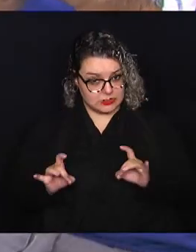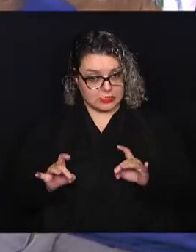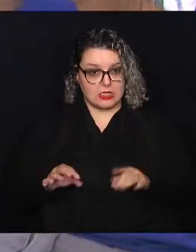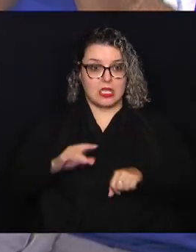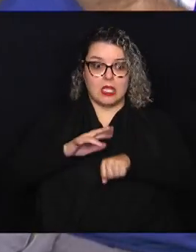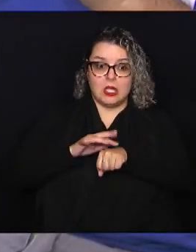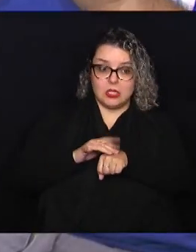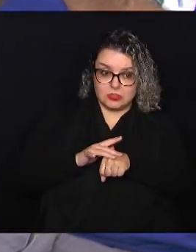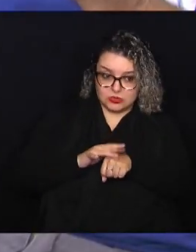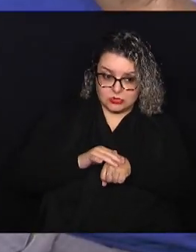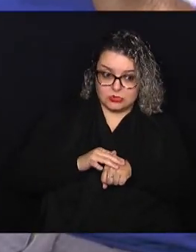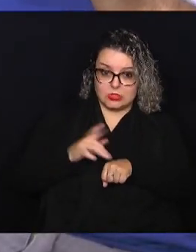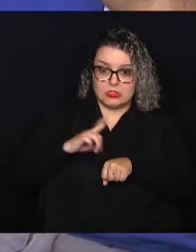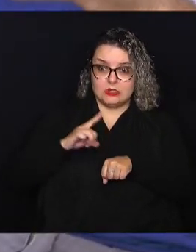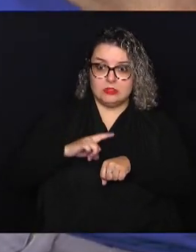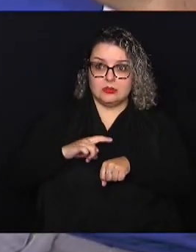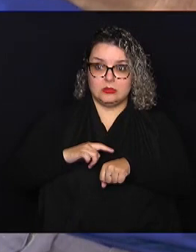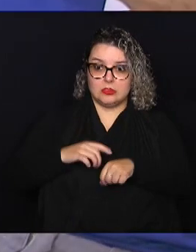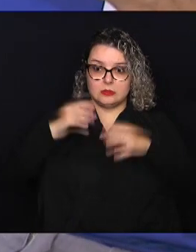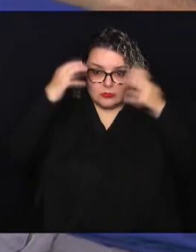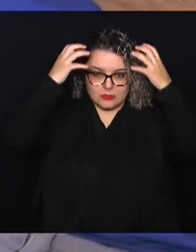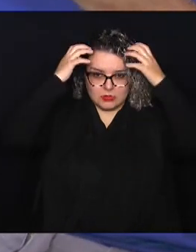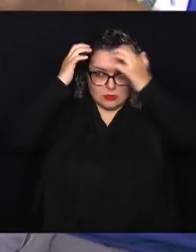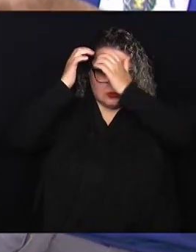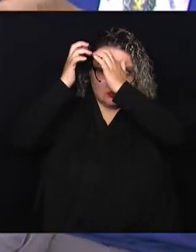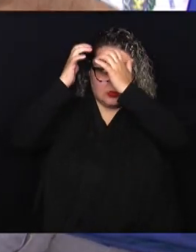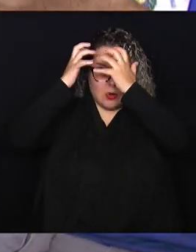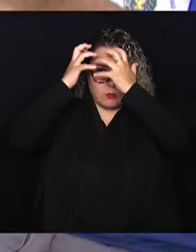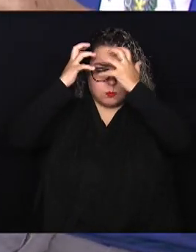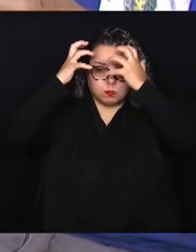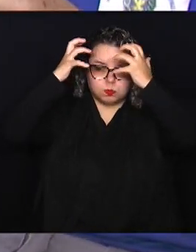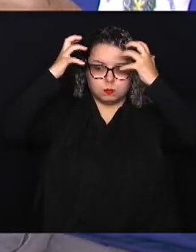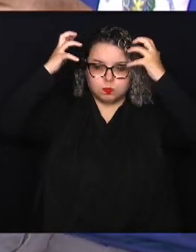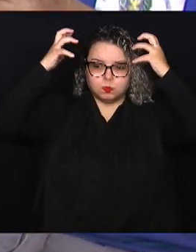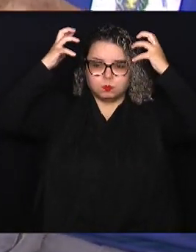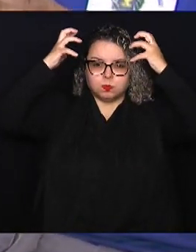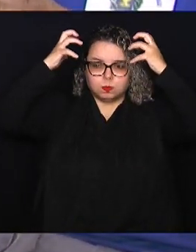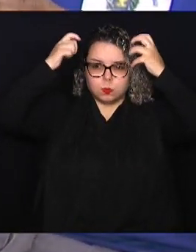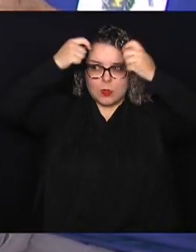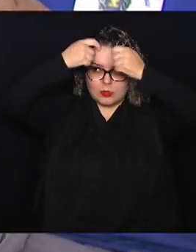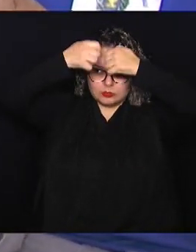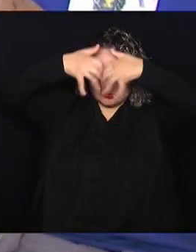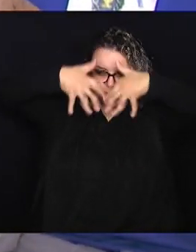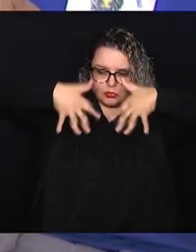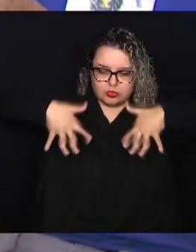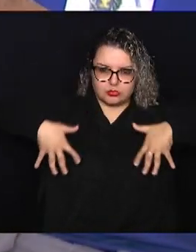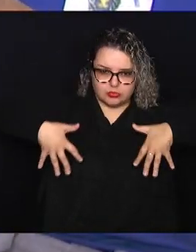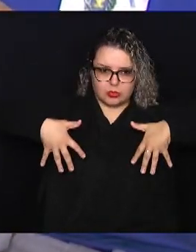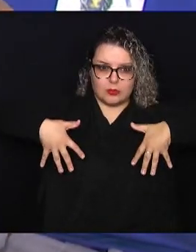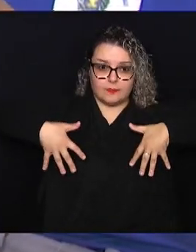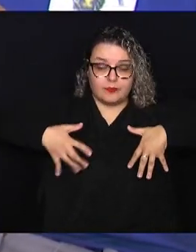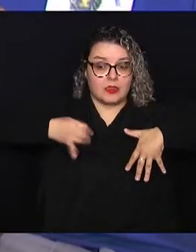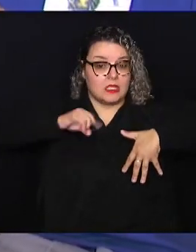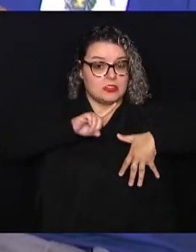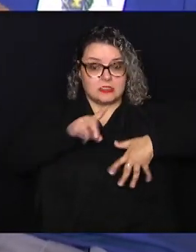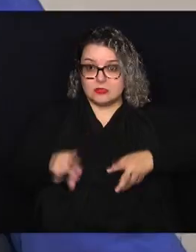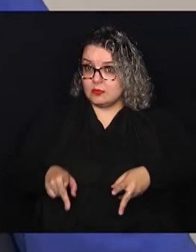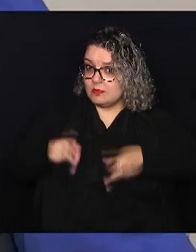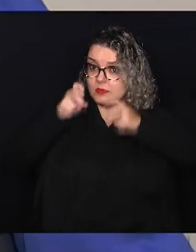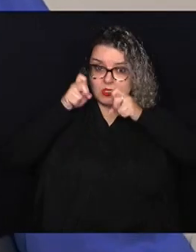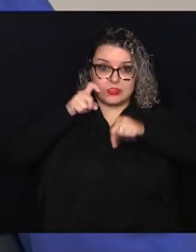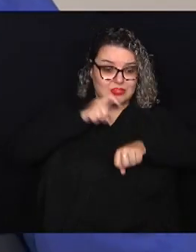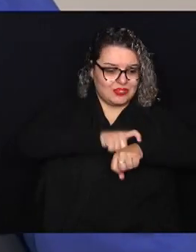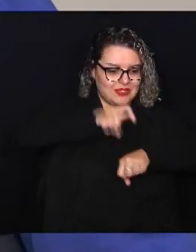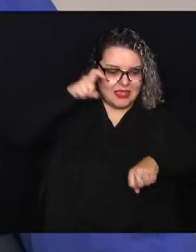doença causa um grande inchaço no cérebro e compromete o sistema nervoso central. E se não for identificada de